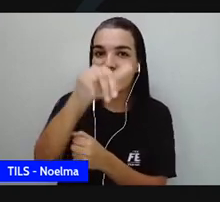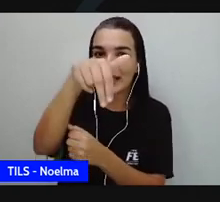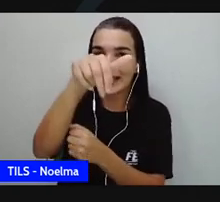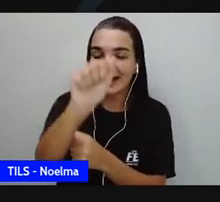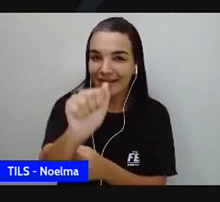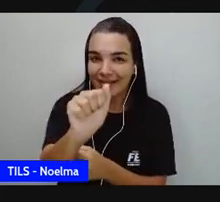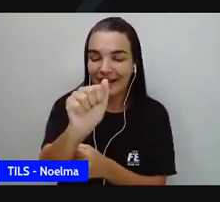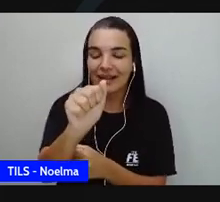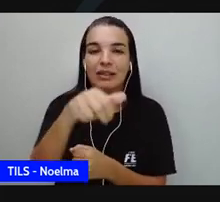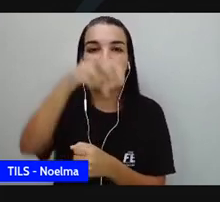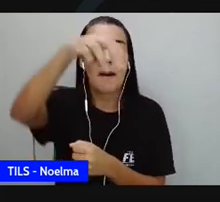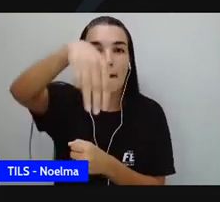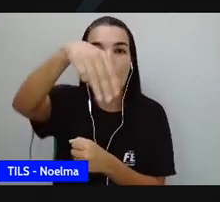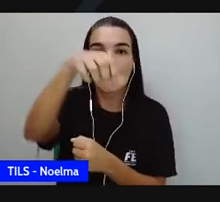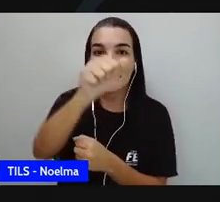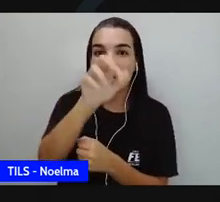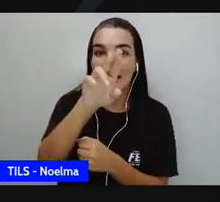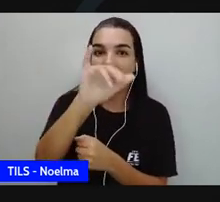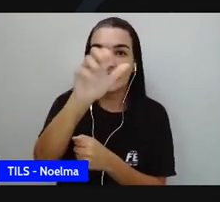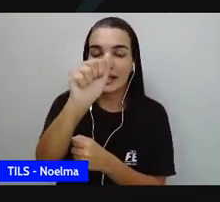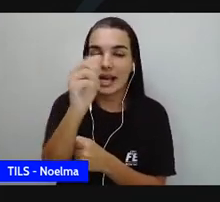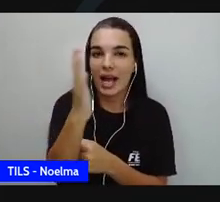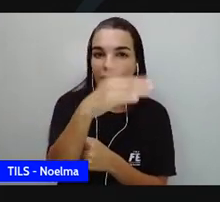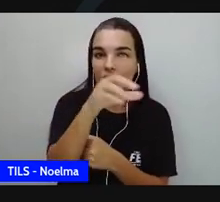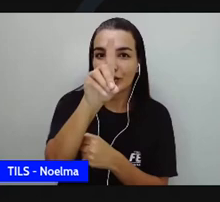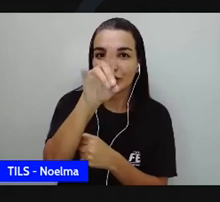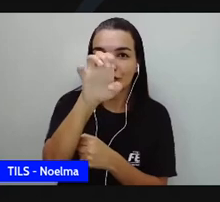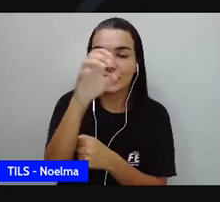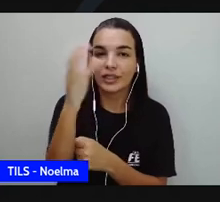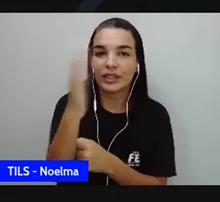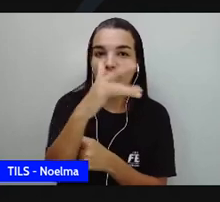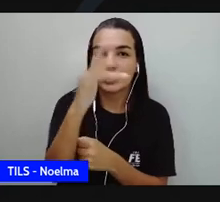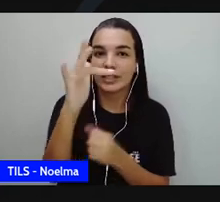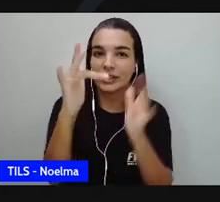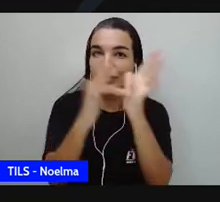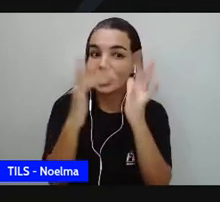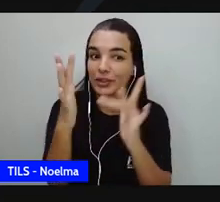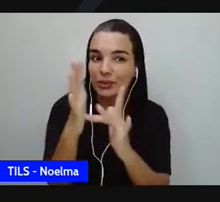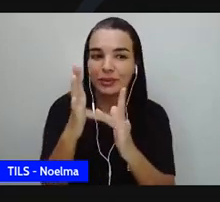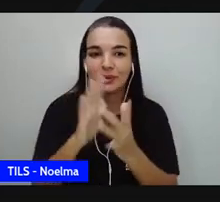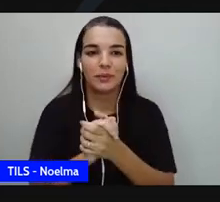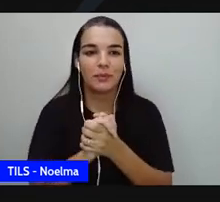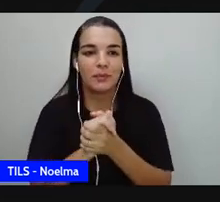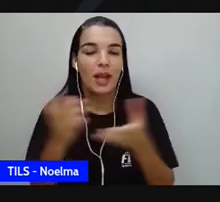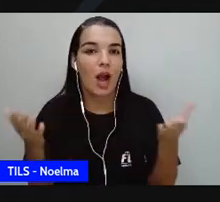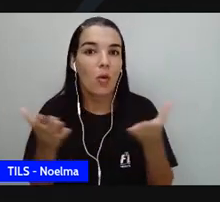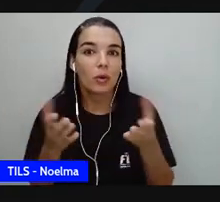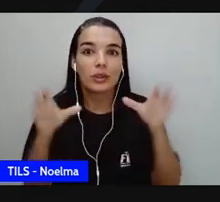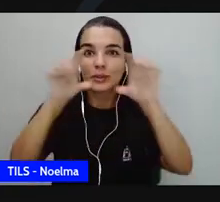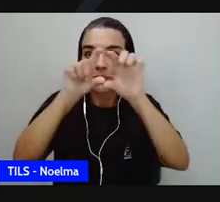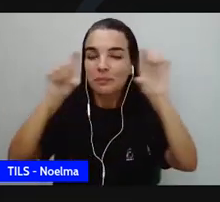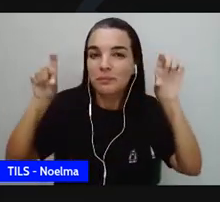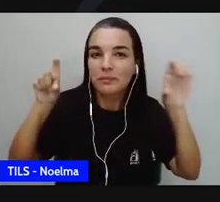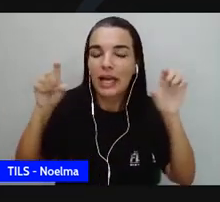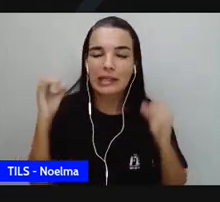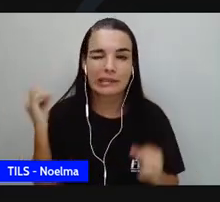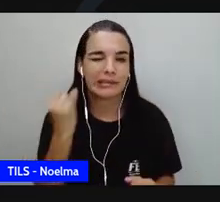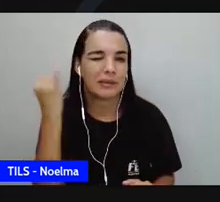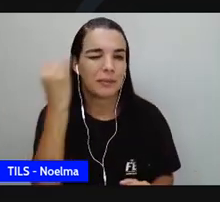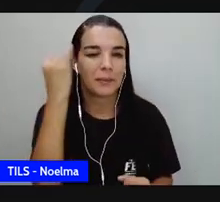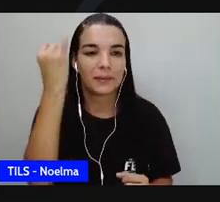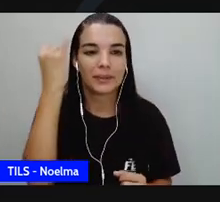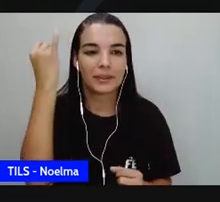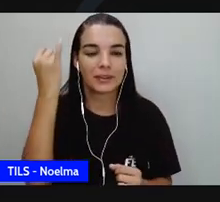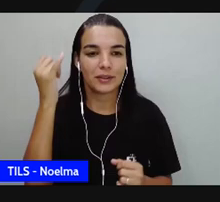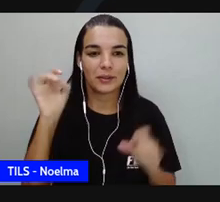começa o encontro de hoje com uma frase super interessante de Carolina Maria de